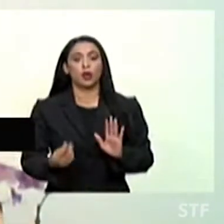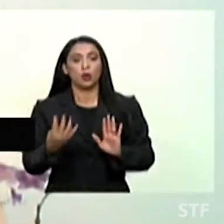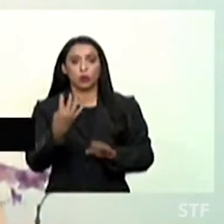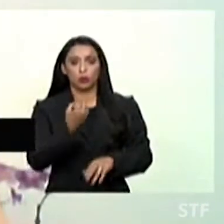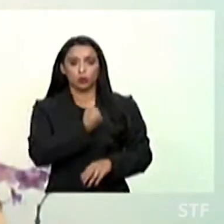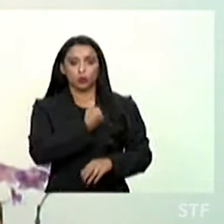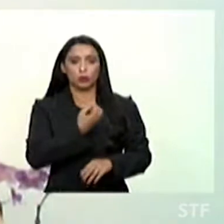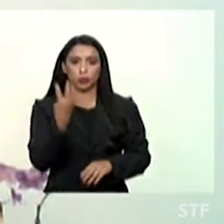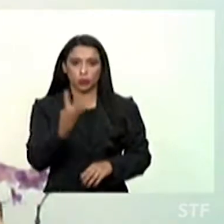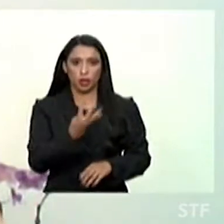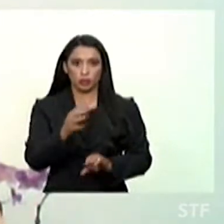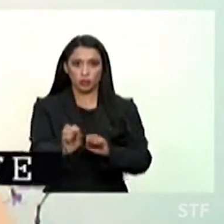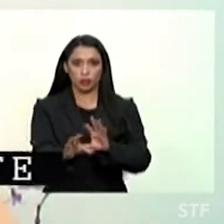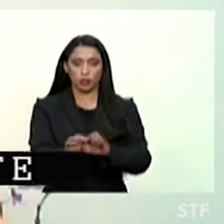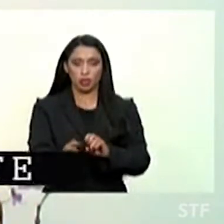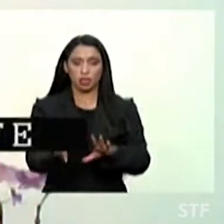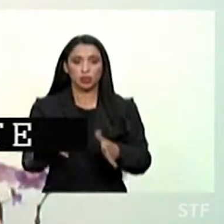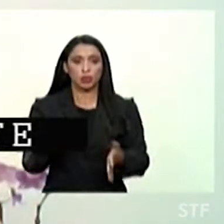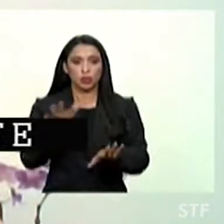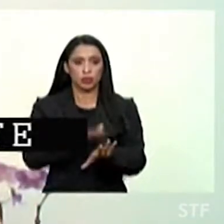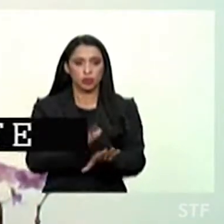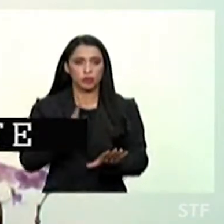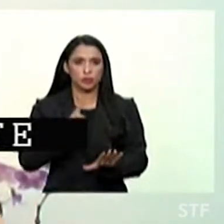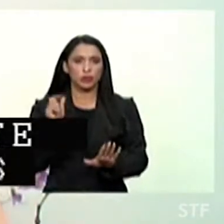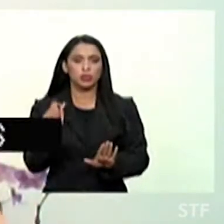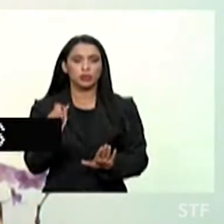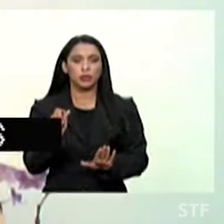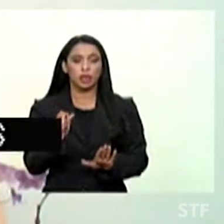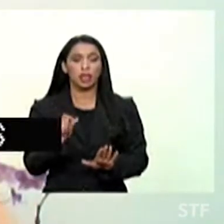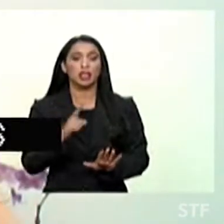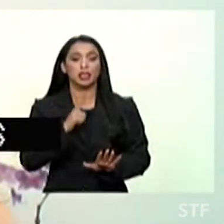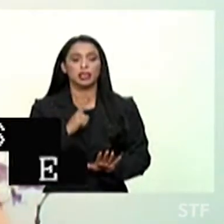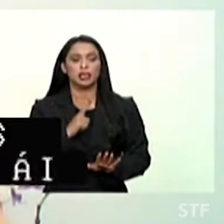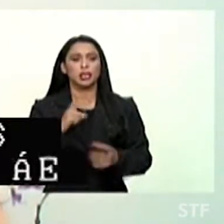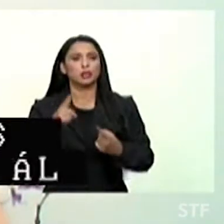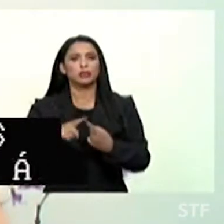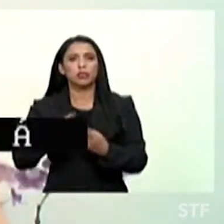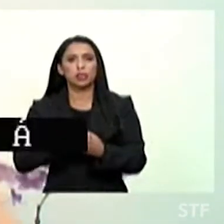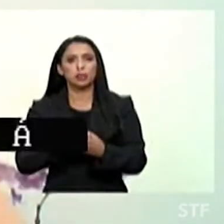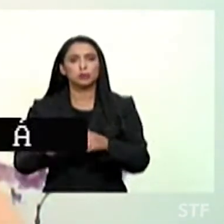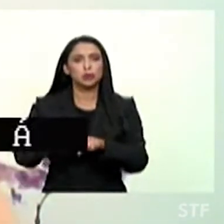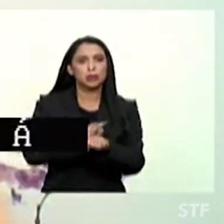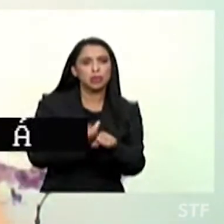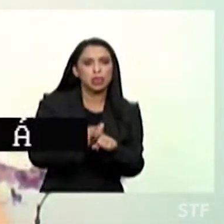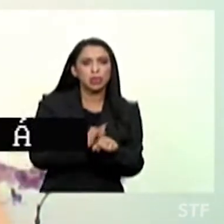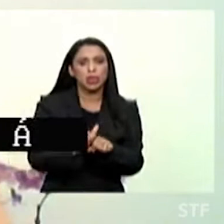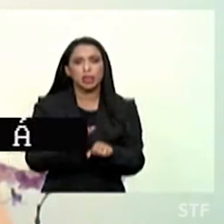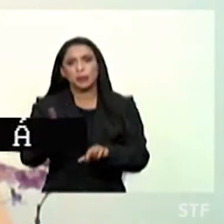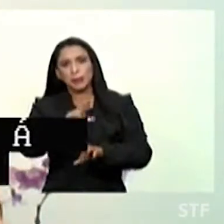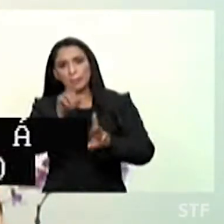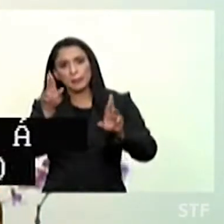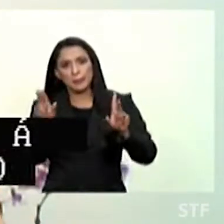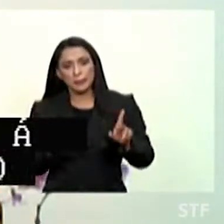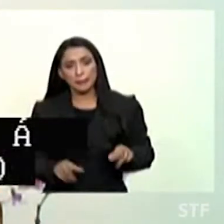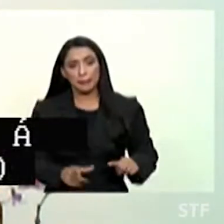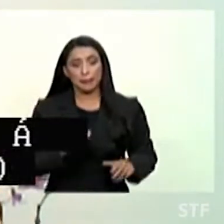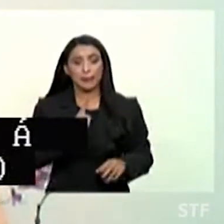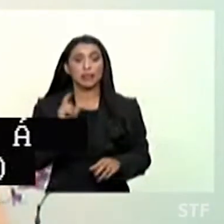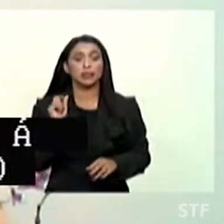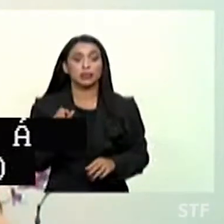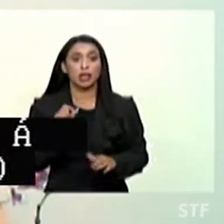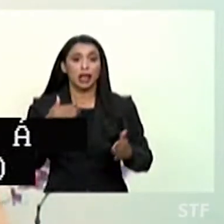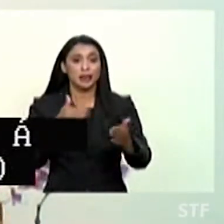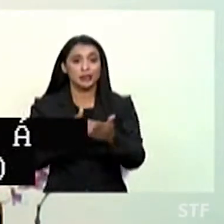Inclusiva, evidencia que o paradigma da inclusão envolve métodos, abordagens, estruturas e estratégias educativas para superar as